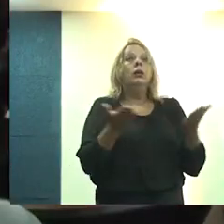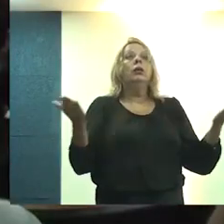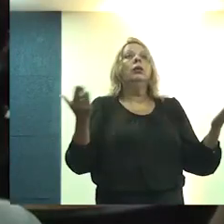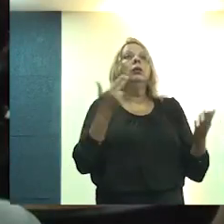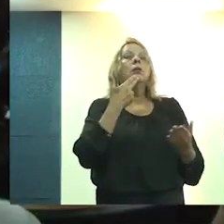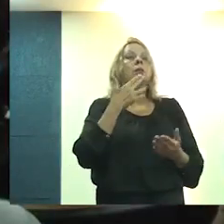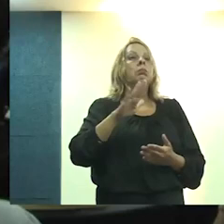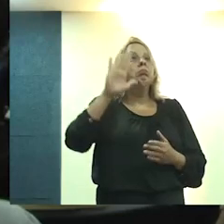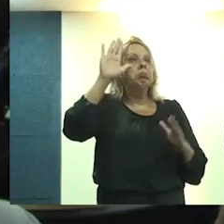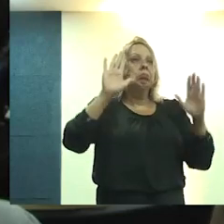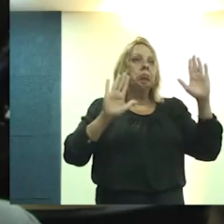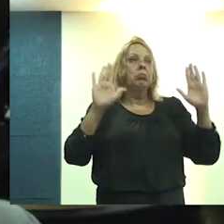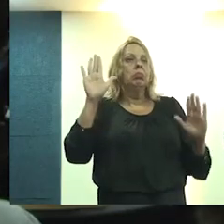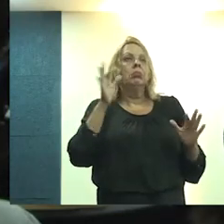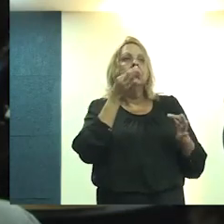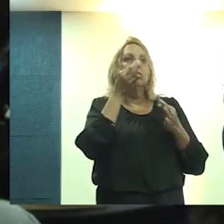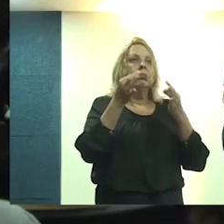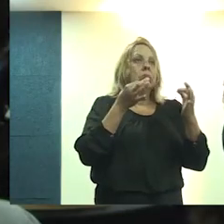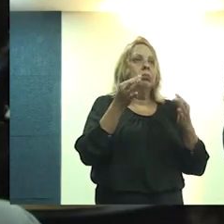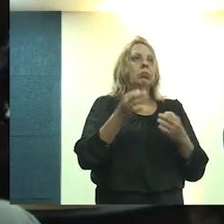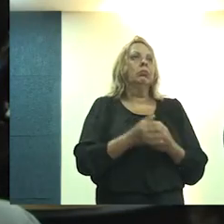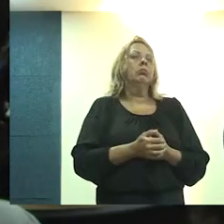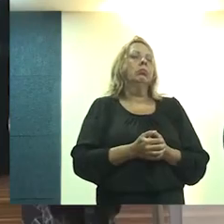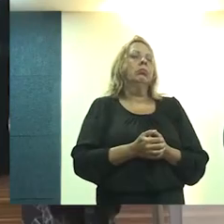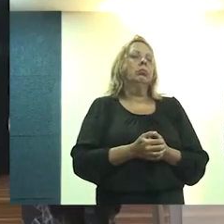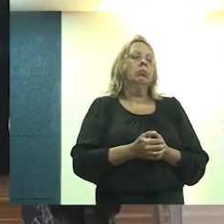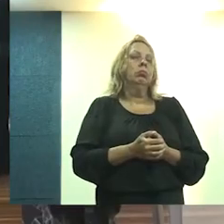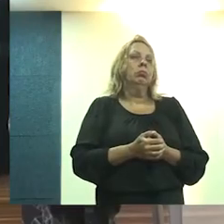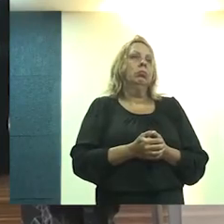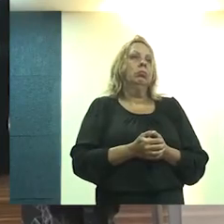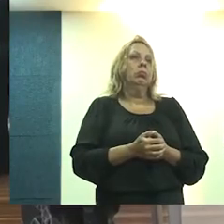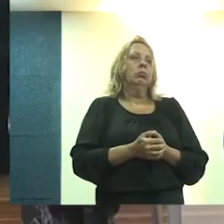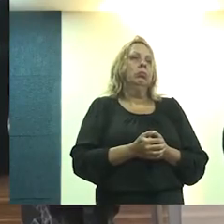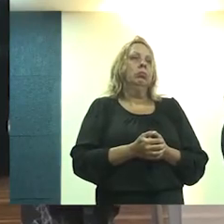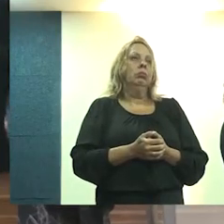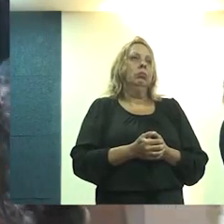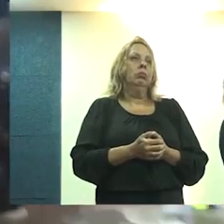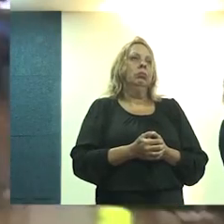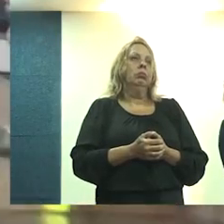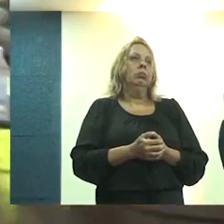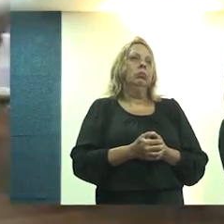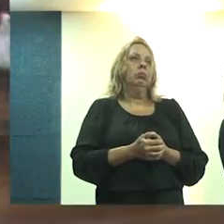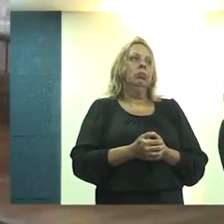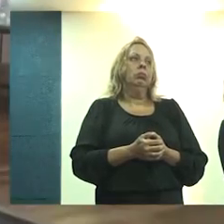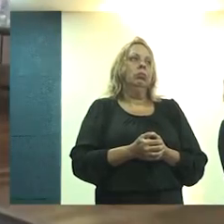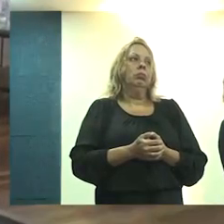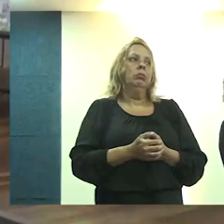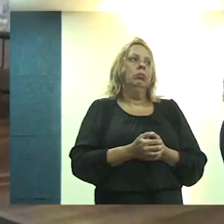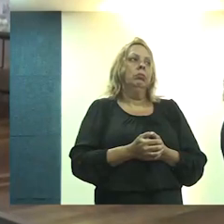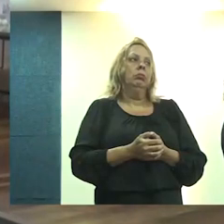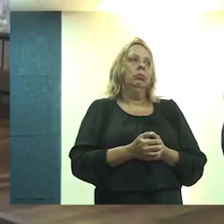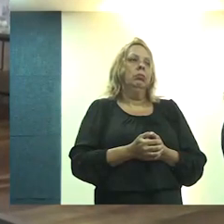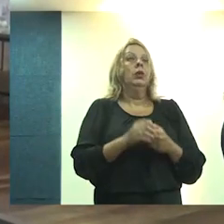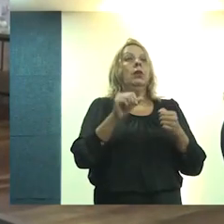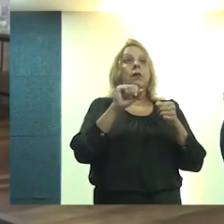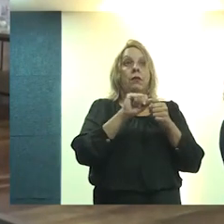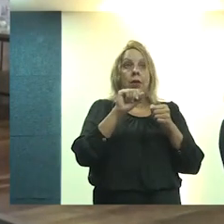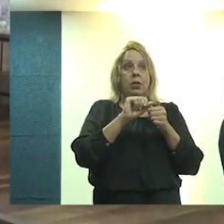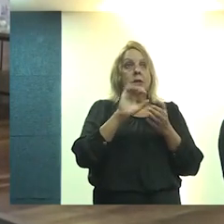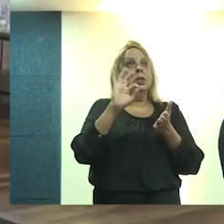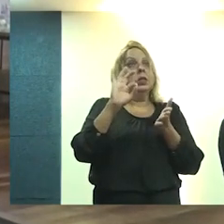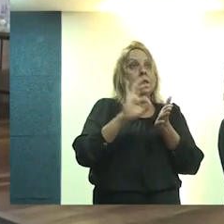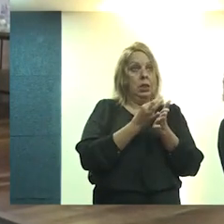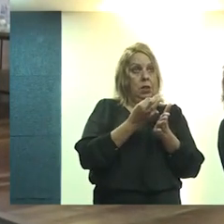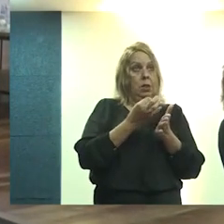para a manifestação do público. Para contemplar os gêneros, a gente faz a